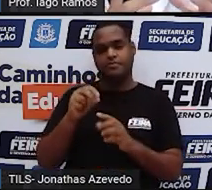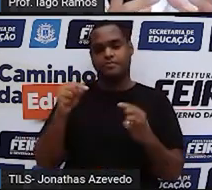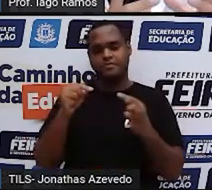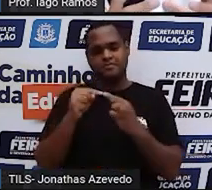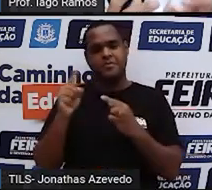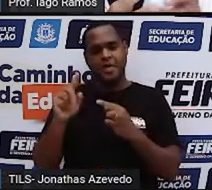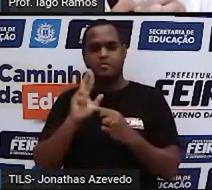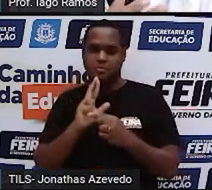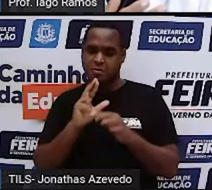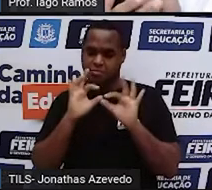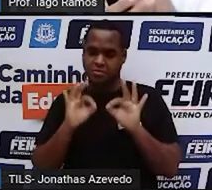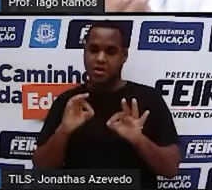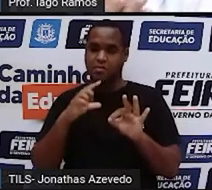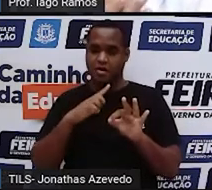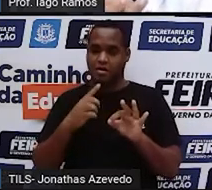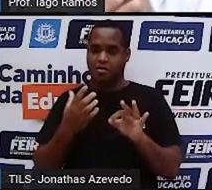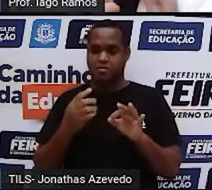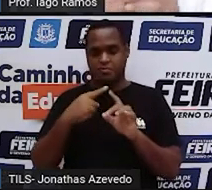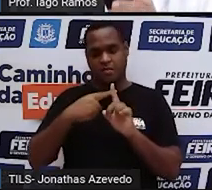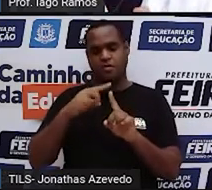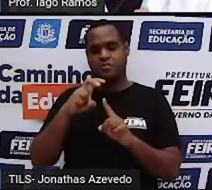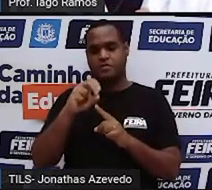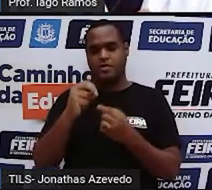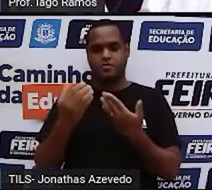que já está lá, mais 50.